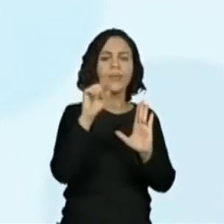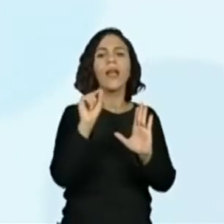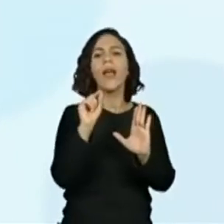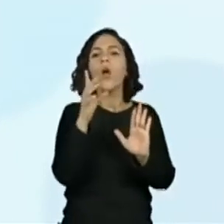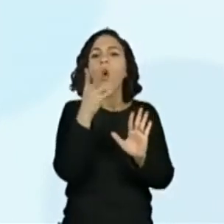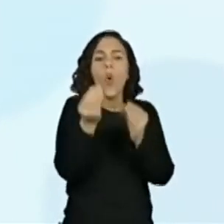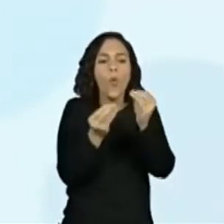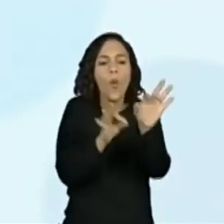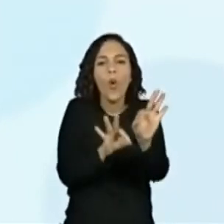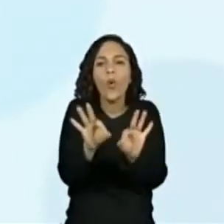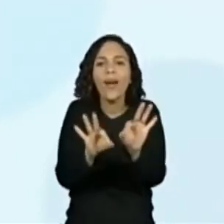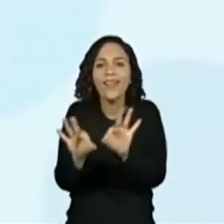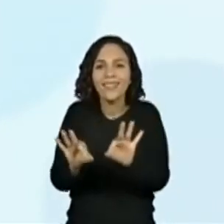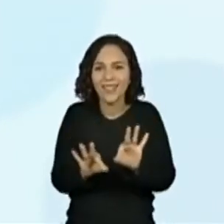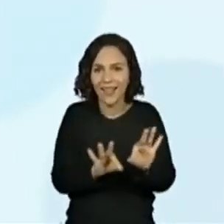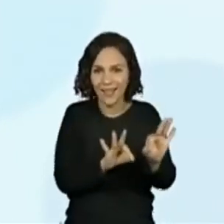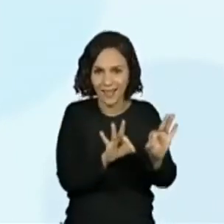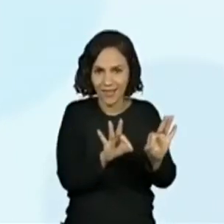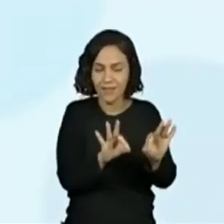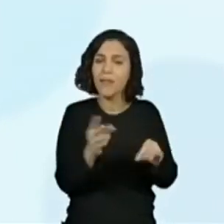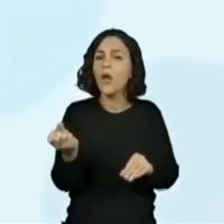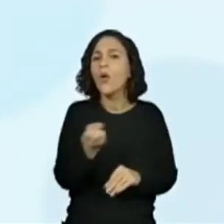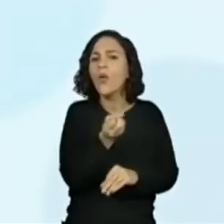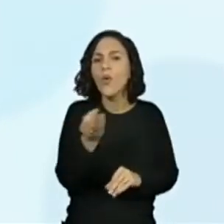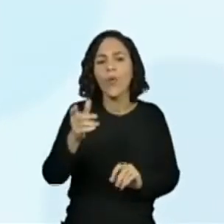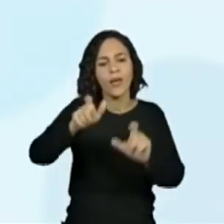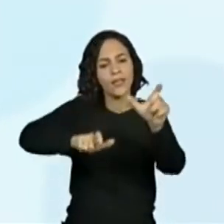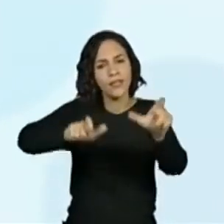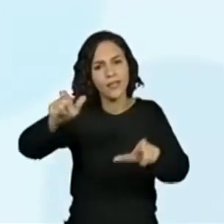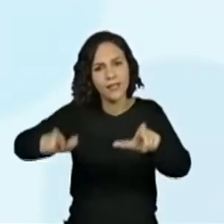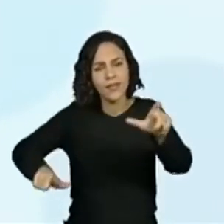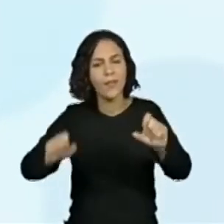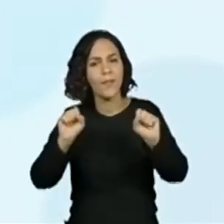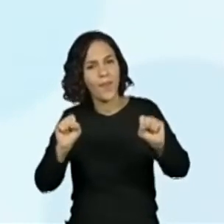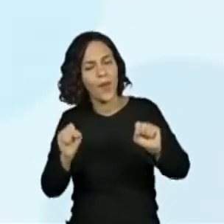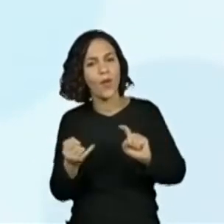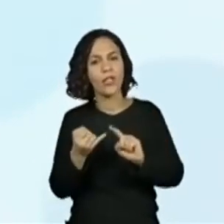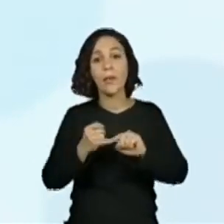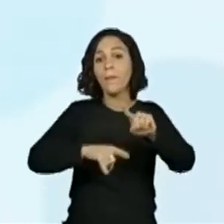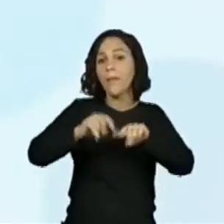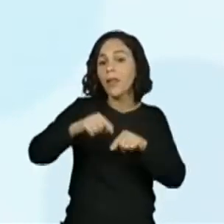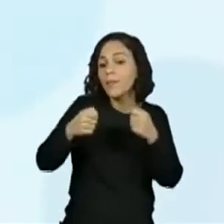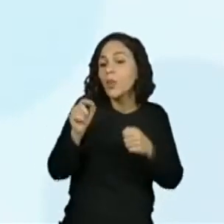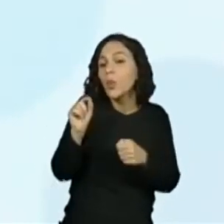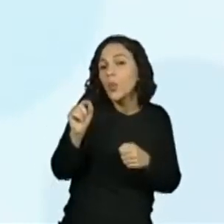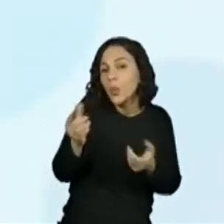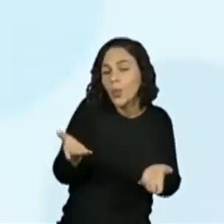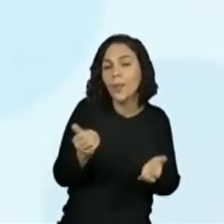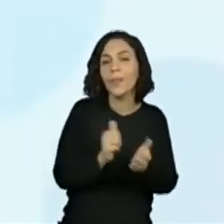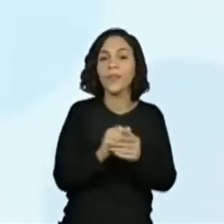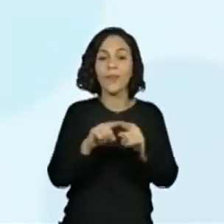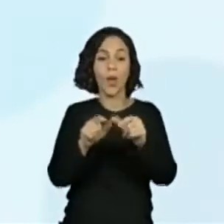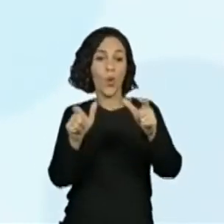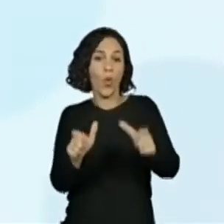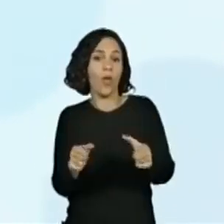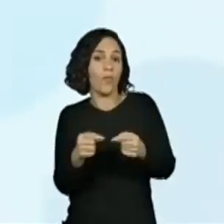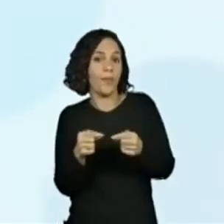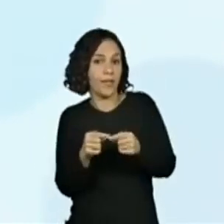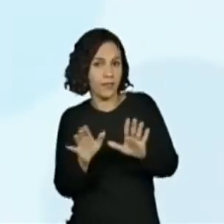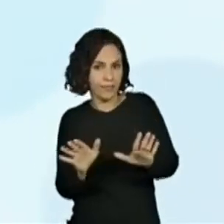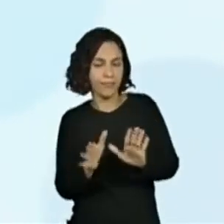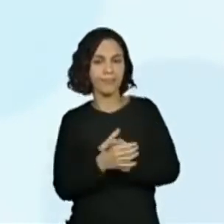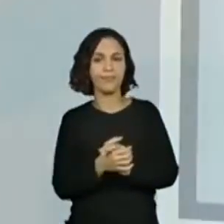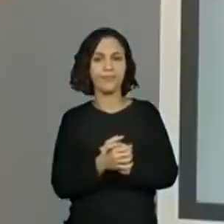a organização desse jogo. Quantos participantes, material que vai ser necessário e o local adequado.